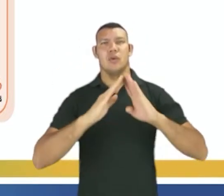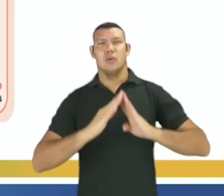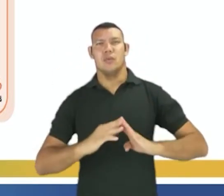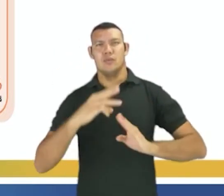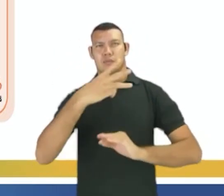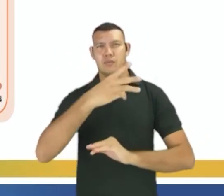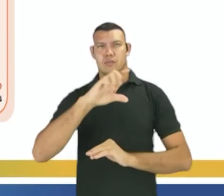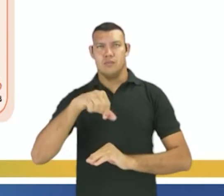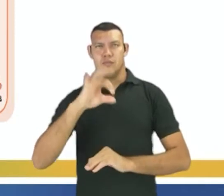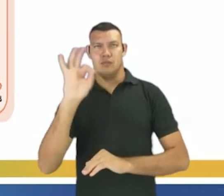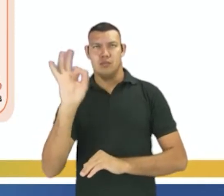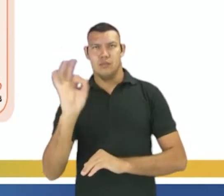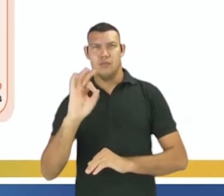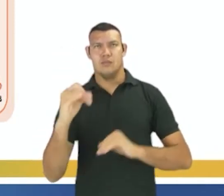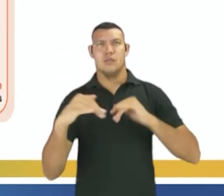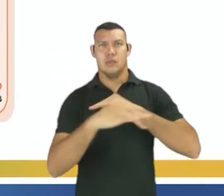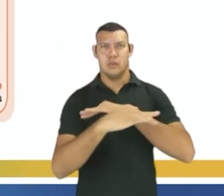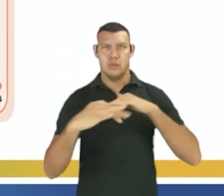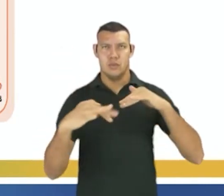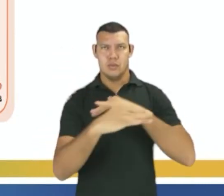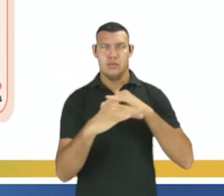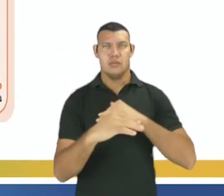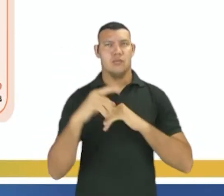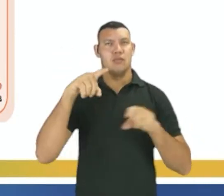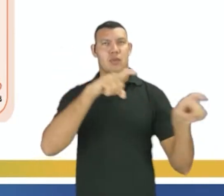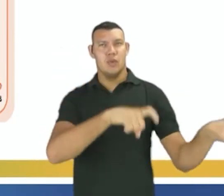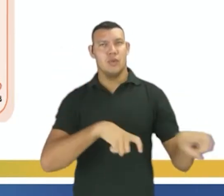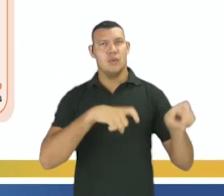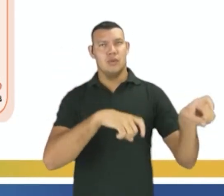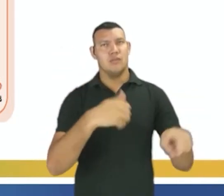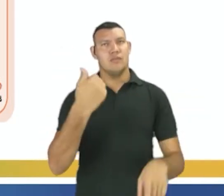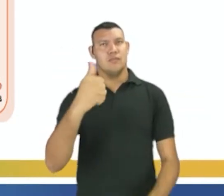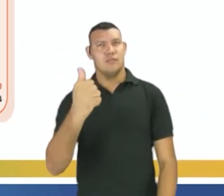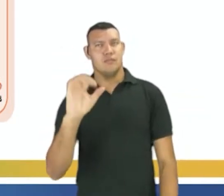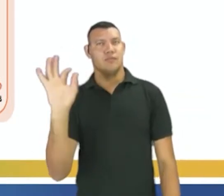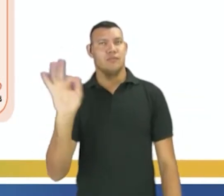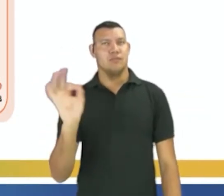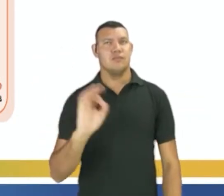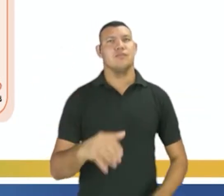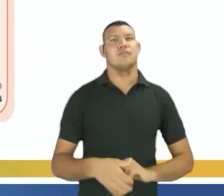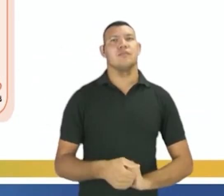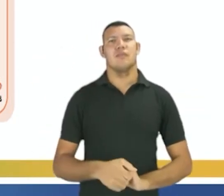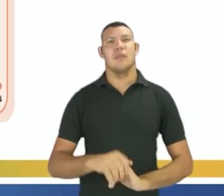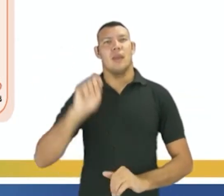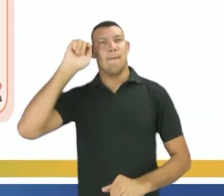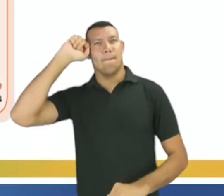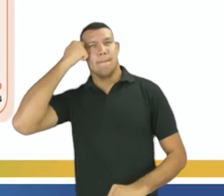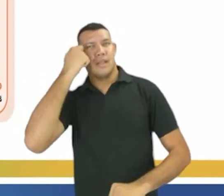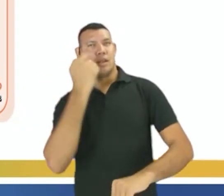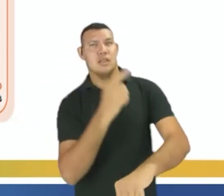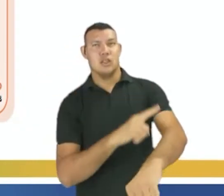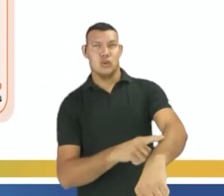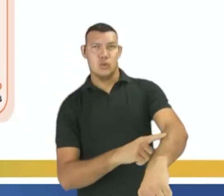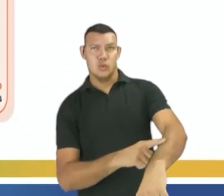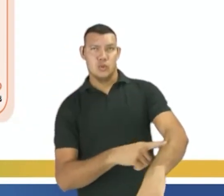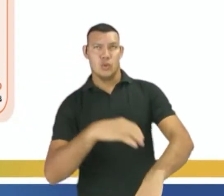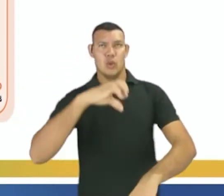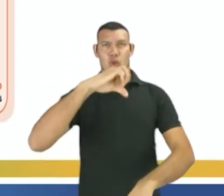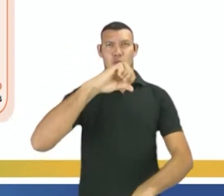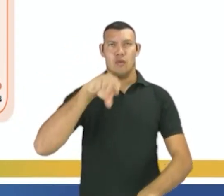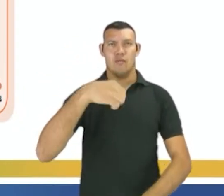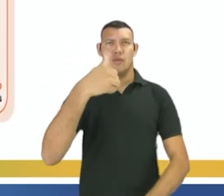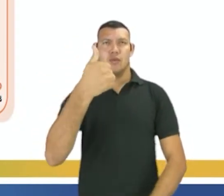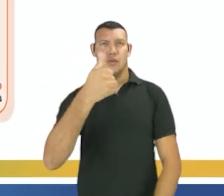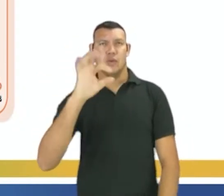3,1% urbano, 1,0% na rural. Preto ou parda, 9,1%. A sua maioria